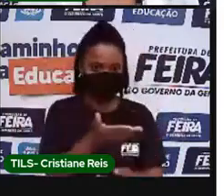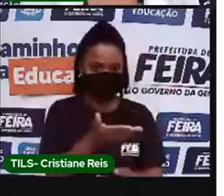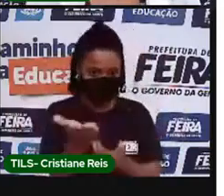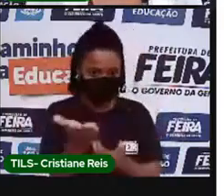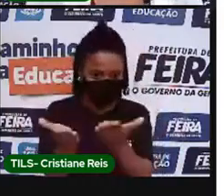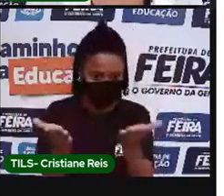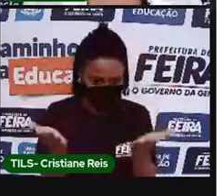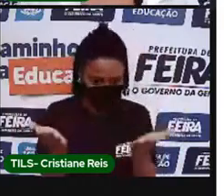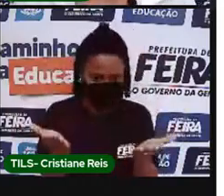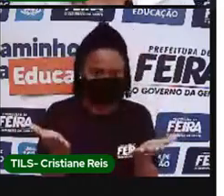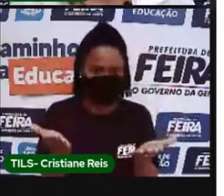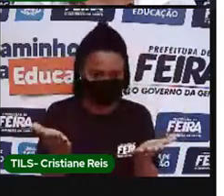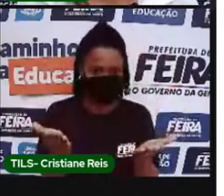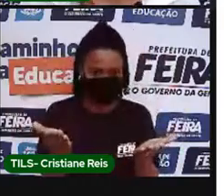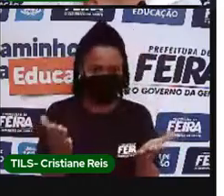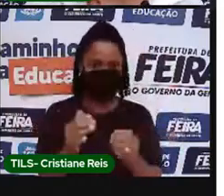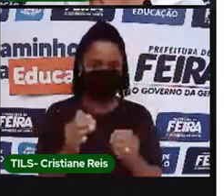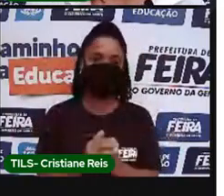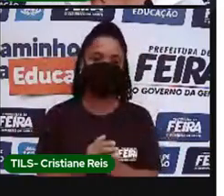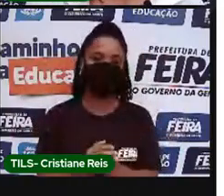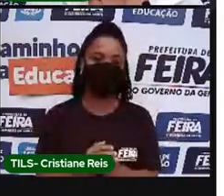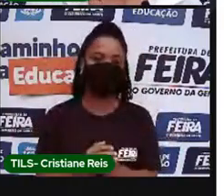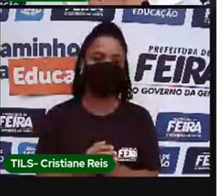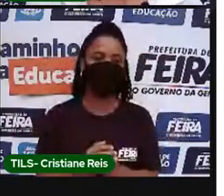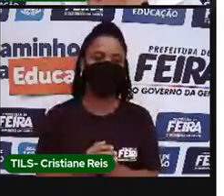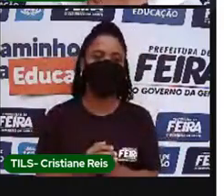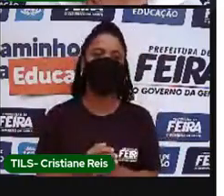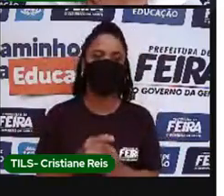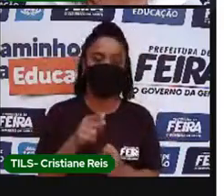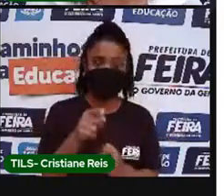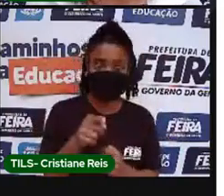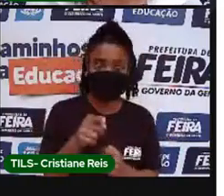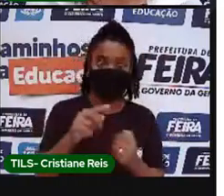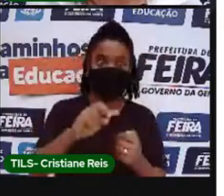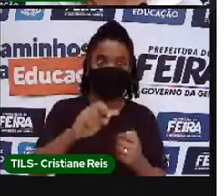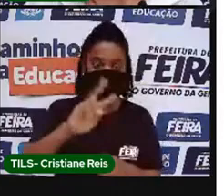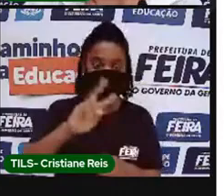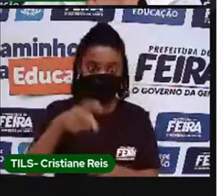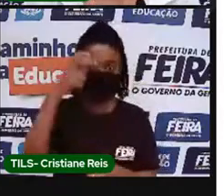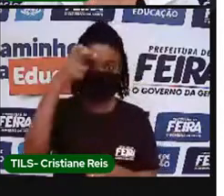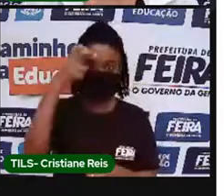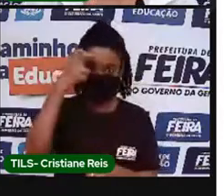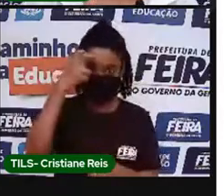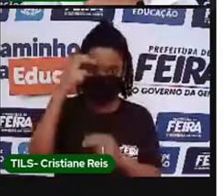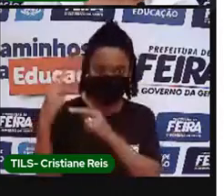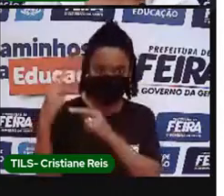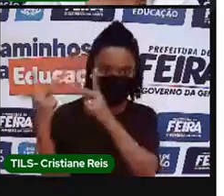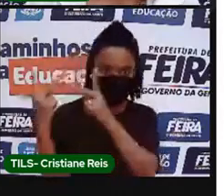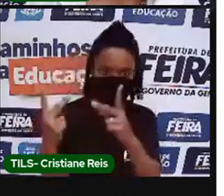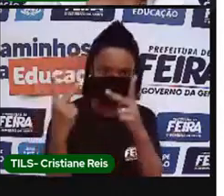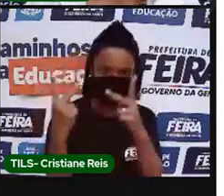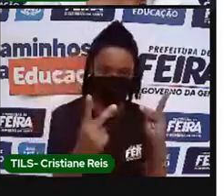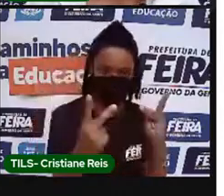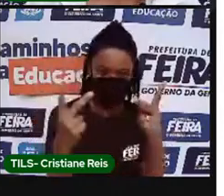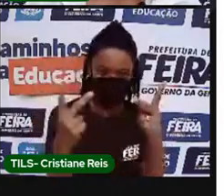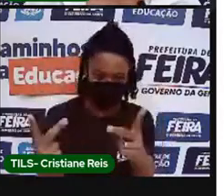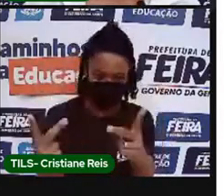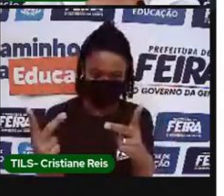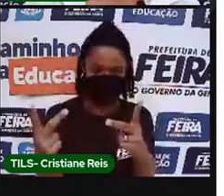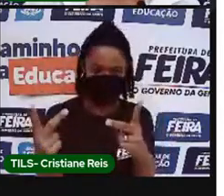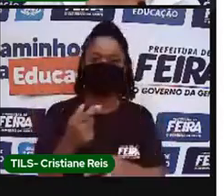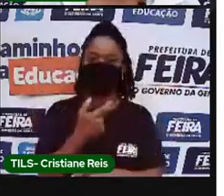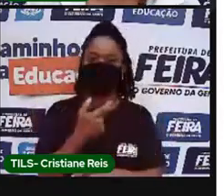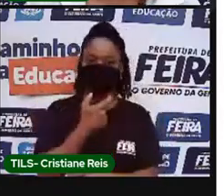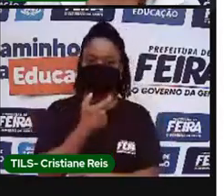a buscar por aventuras culturais. O que você está procurando? O que